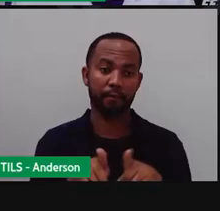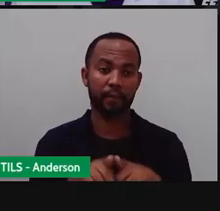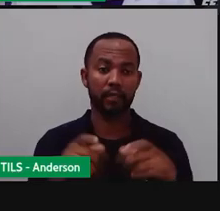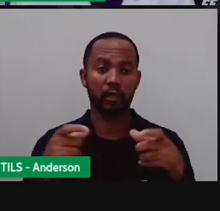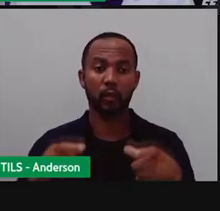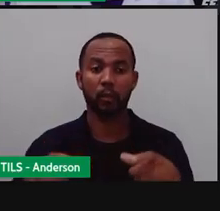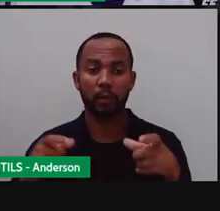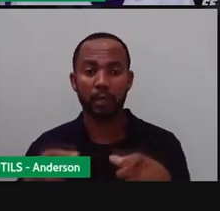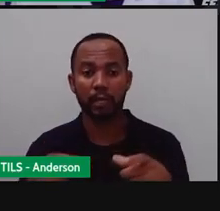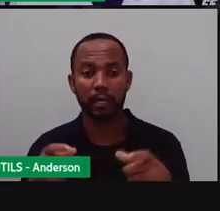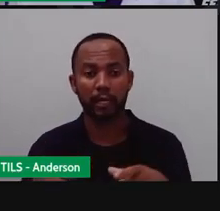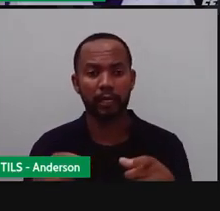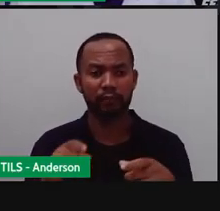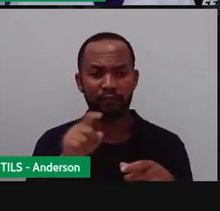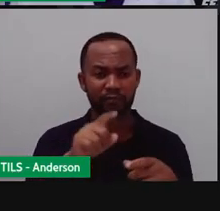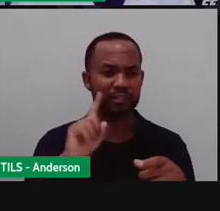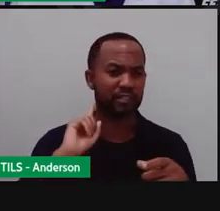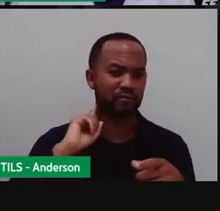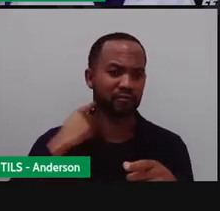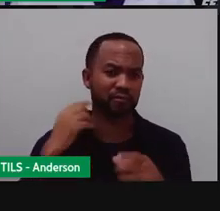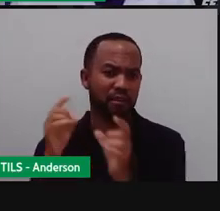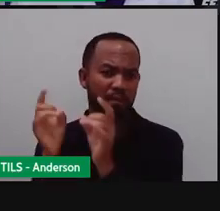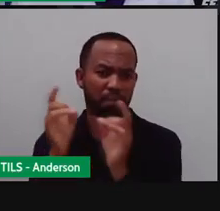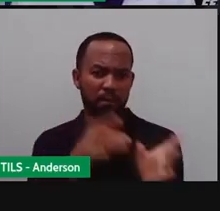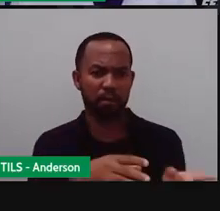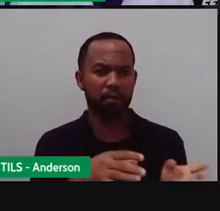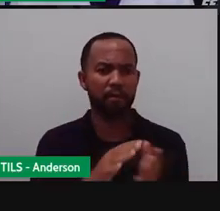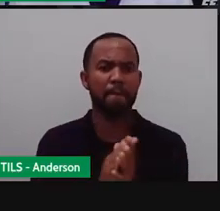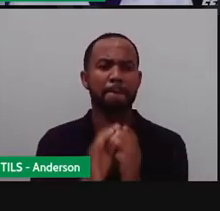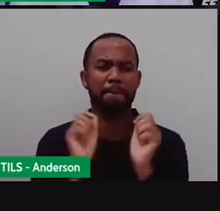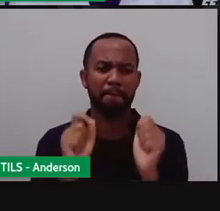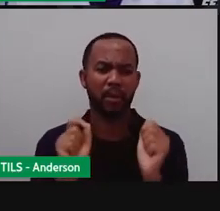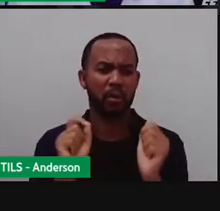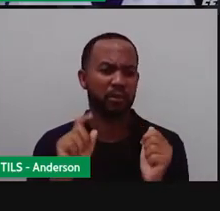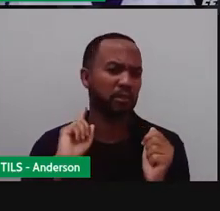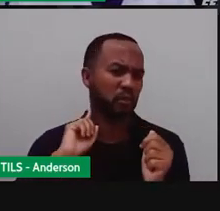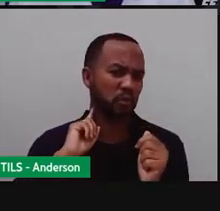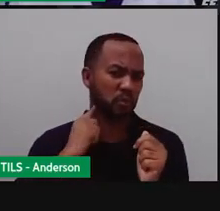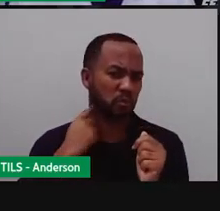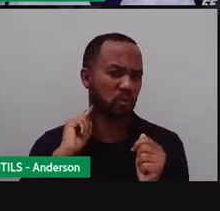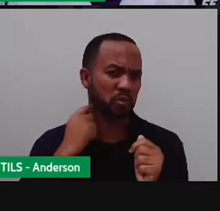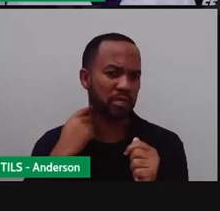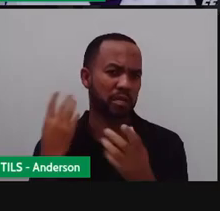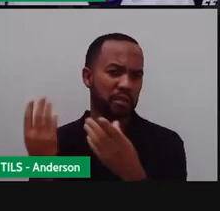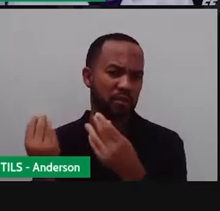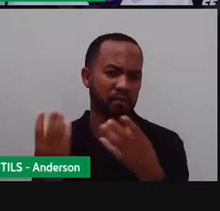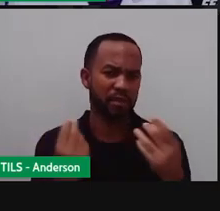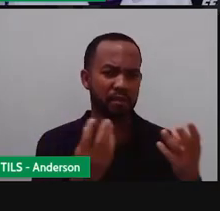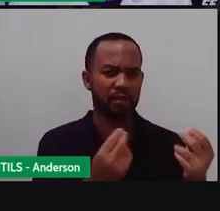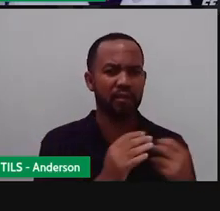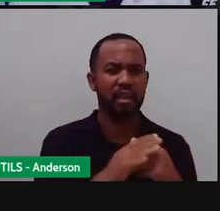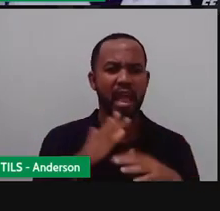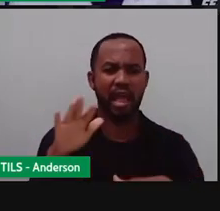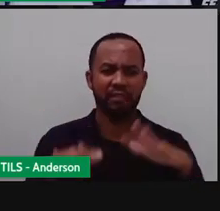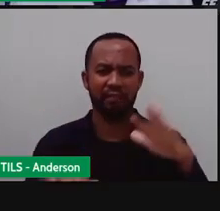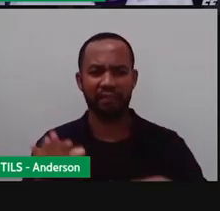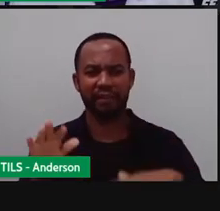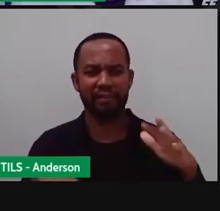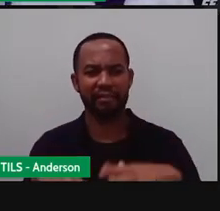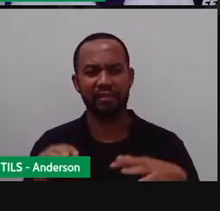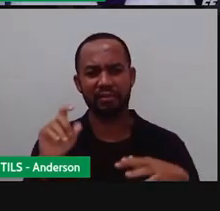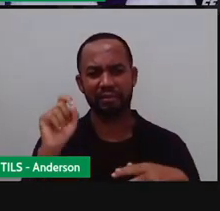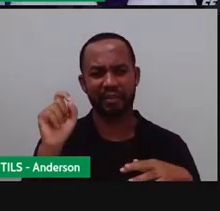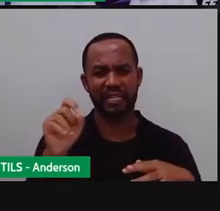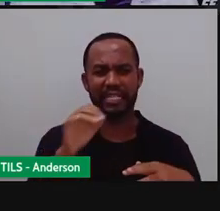inapropriados acaba trazendo com eles alguns animaizinhos indesejados, né? E na maioria deles tem os